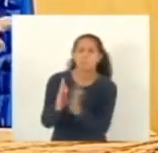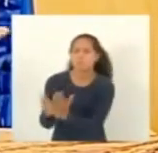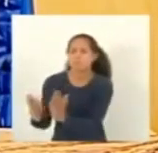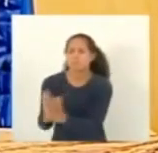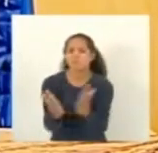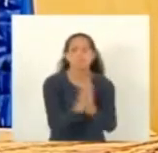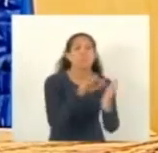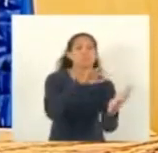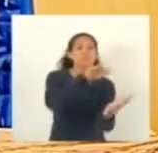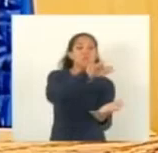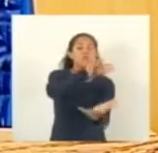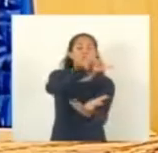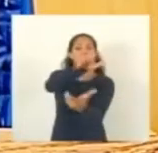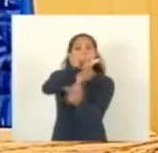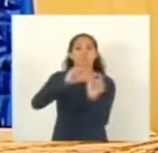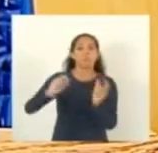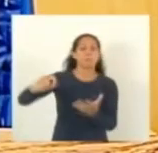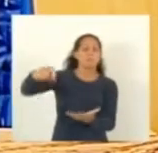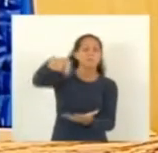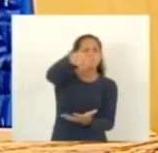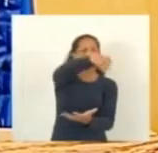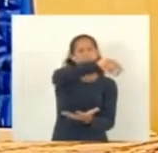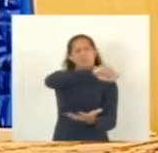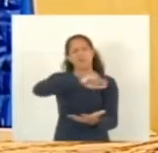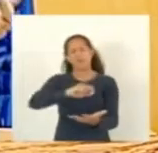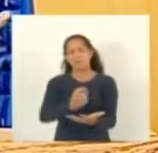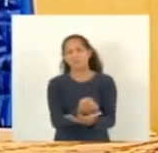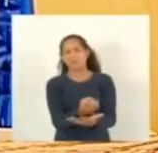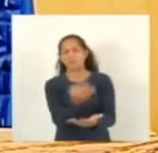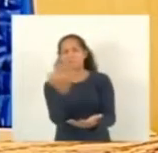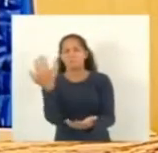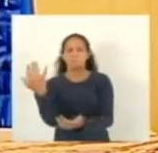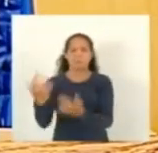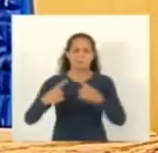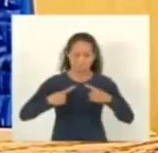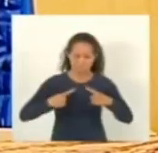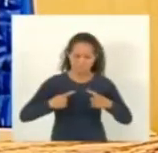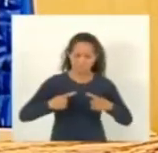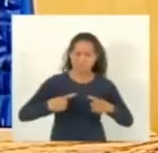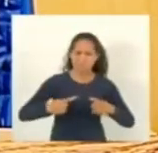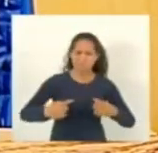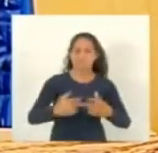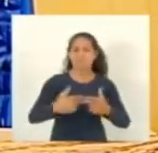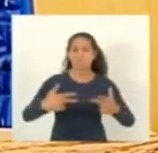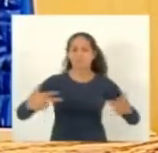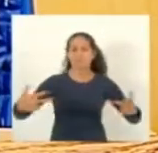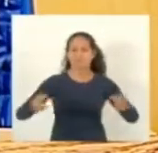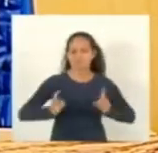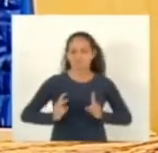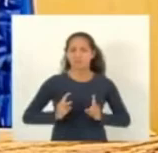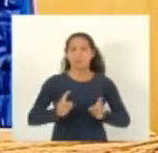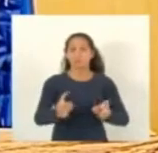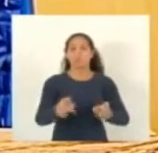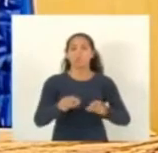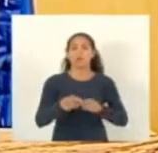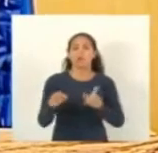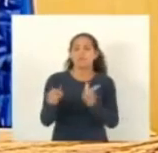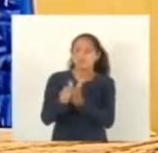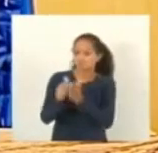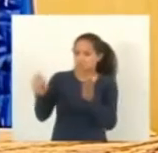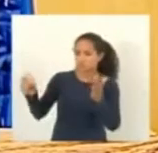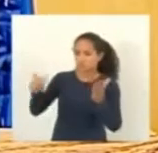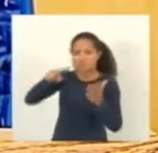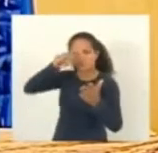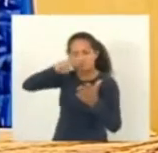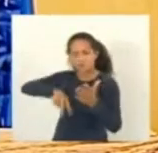ao mundo né a uma essa questão de tantas guerras em andamento e quando você abre um jornal quando